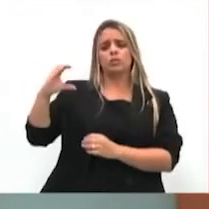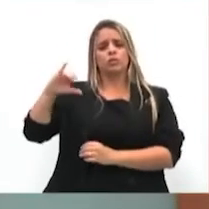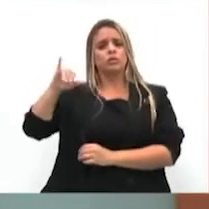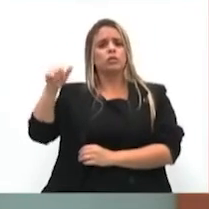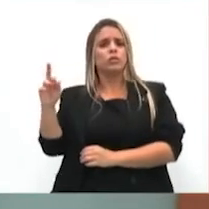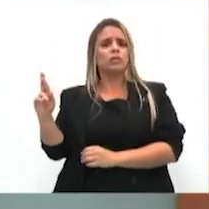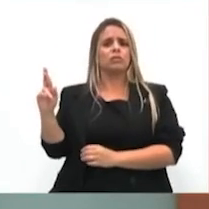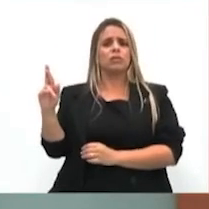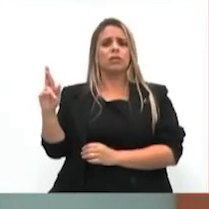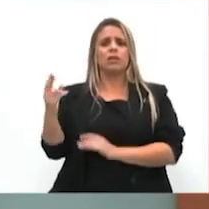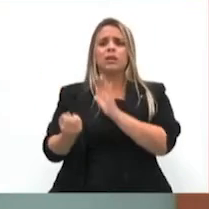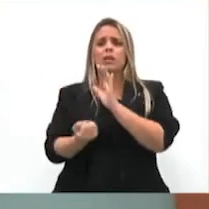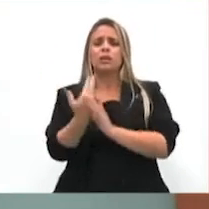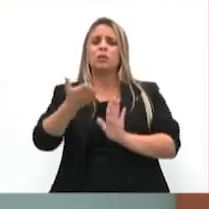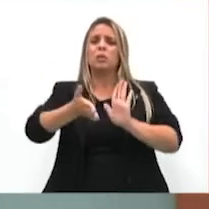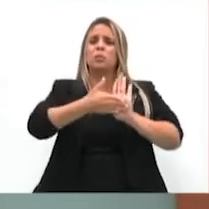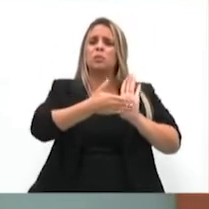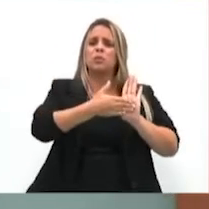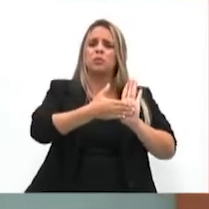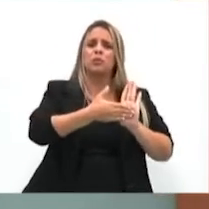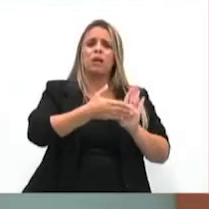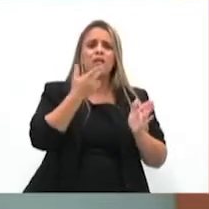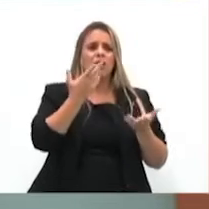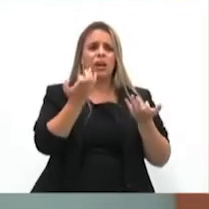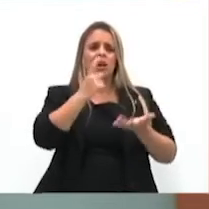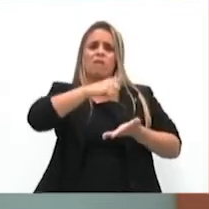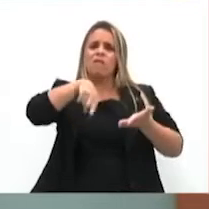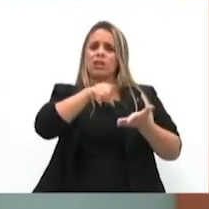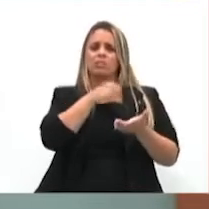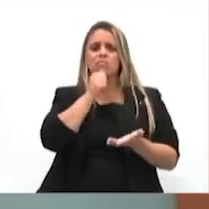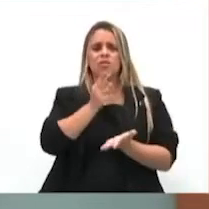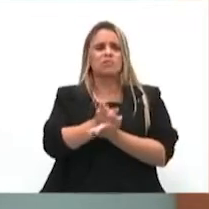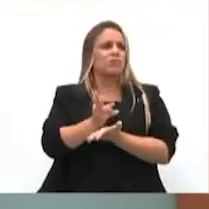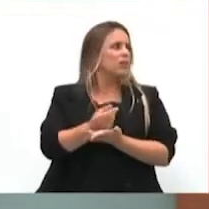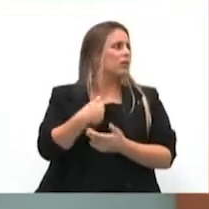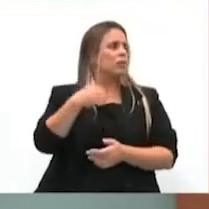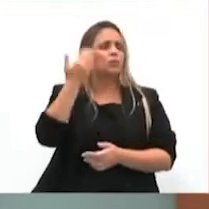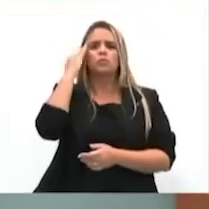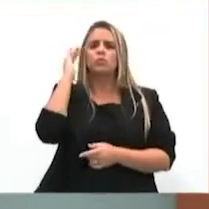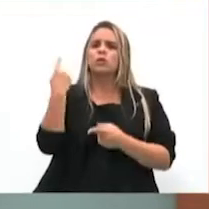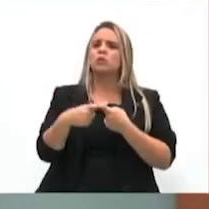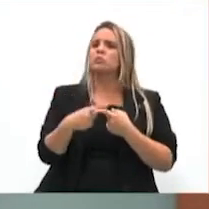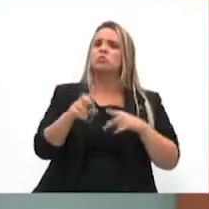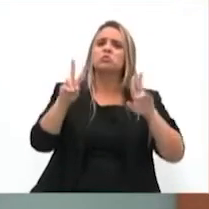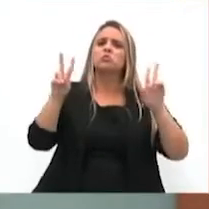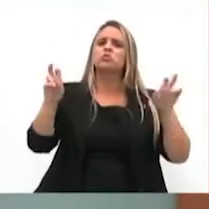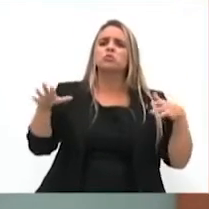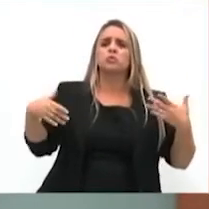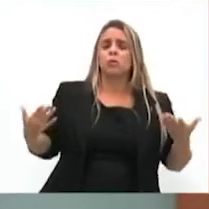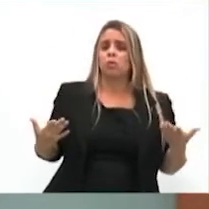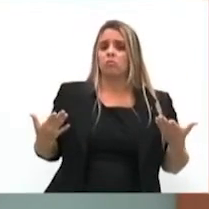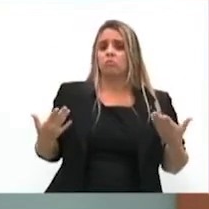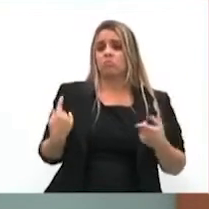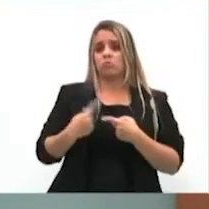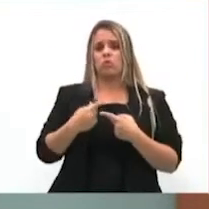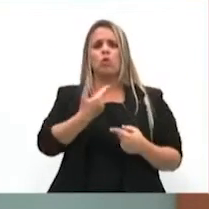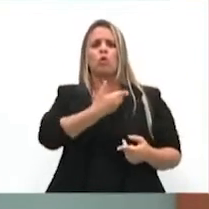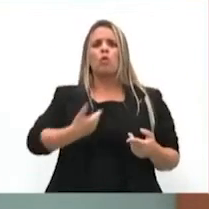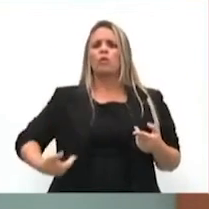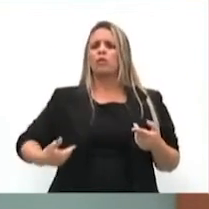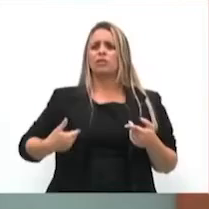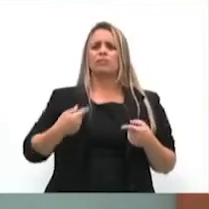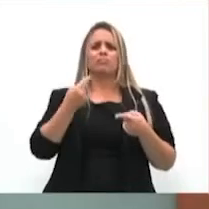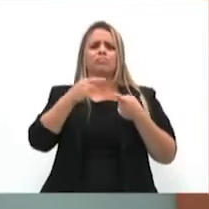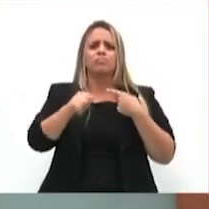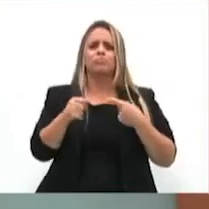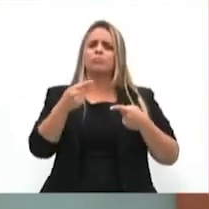parecer pela manutenção do veto. Não entendo. O governador que é contraditório,